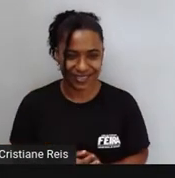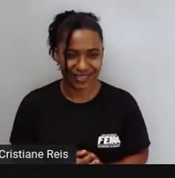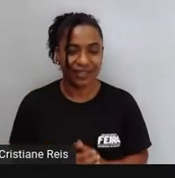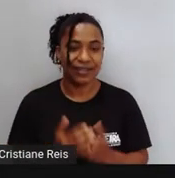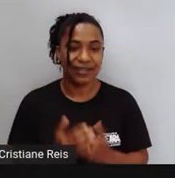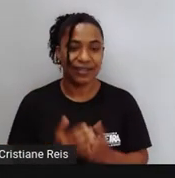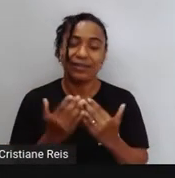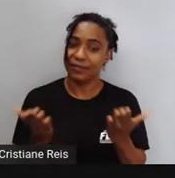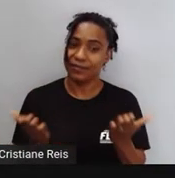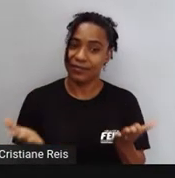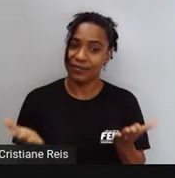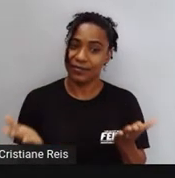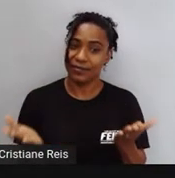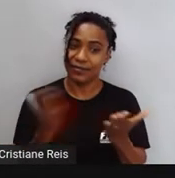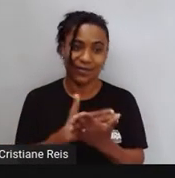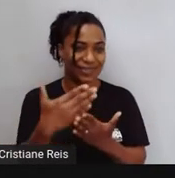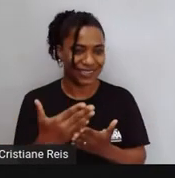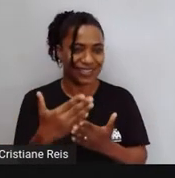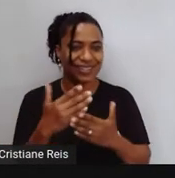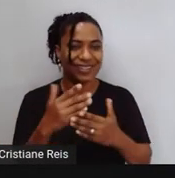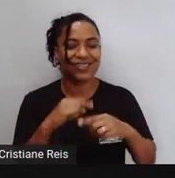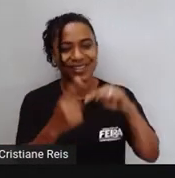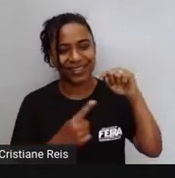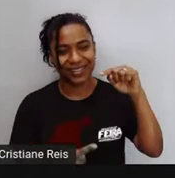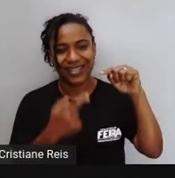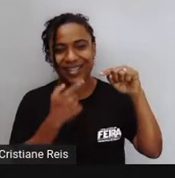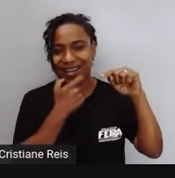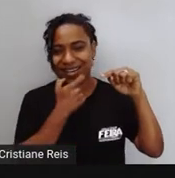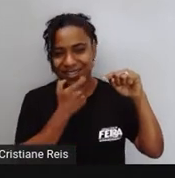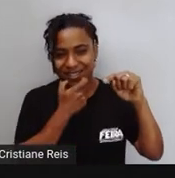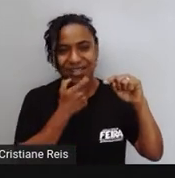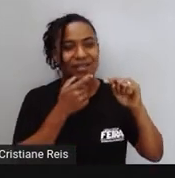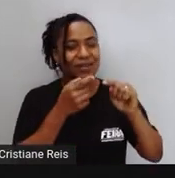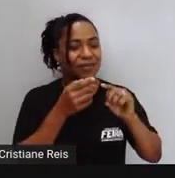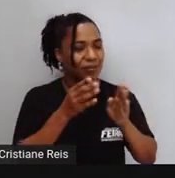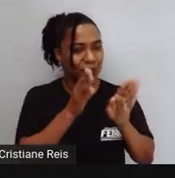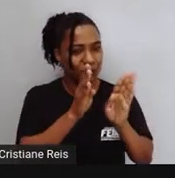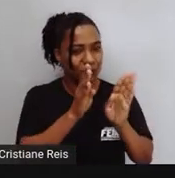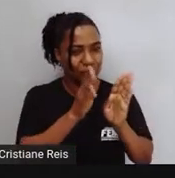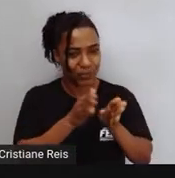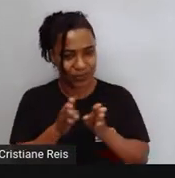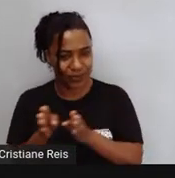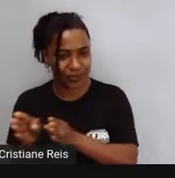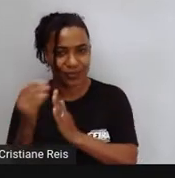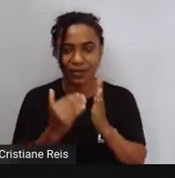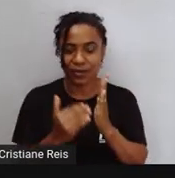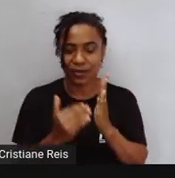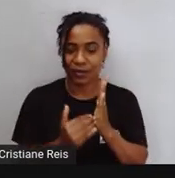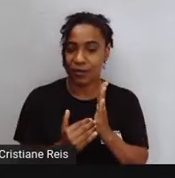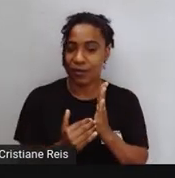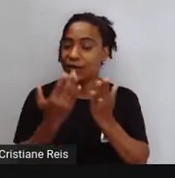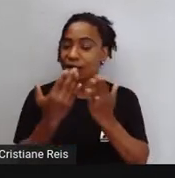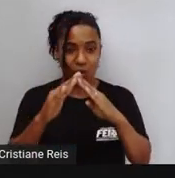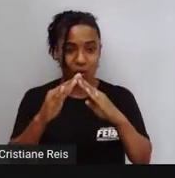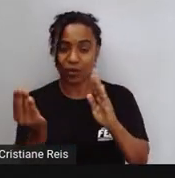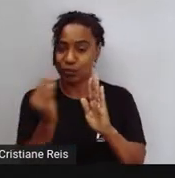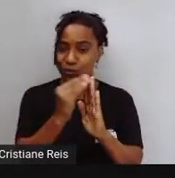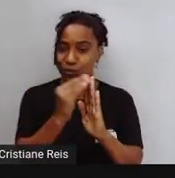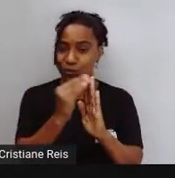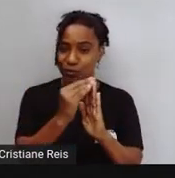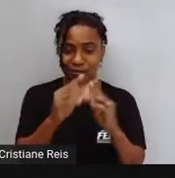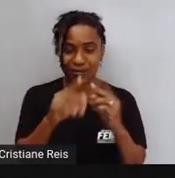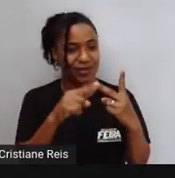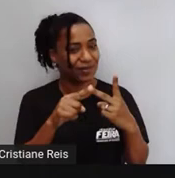Comece organizando o caderno de inglês. Escrevam o cabeçalho, identifiquem skill, o nome da escola onde você